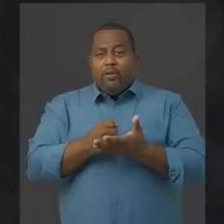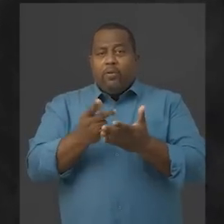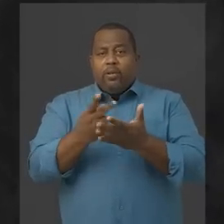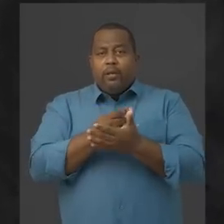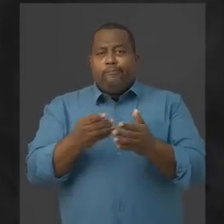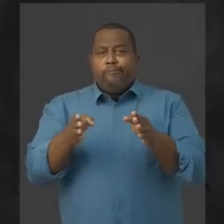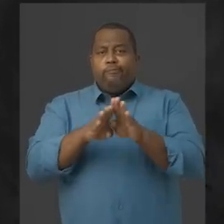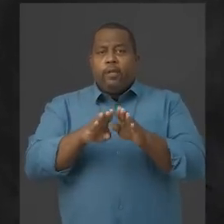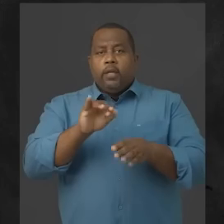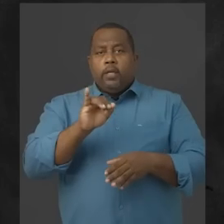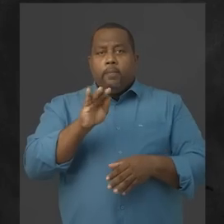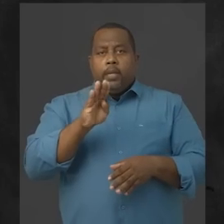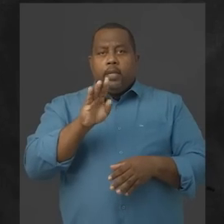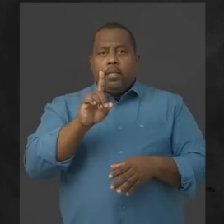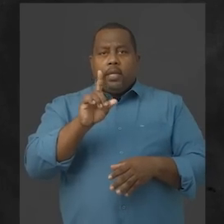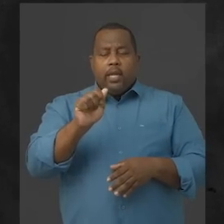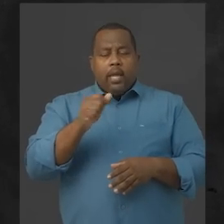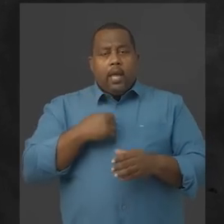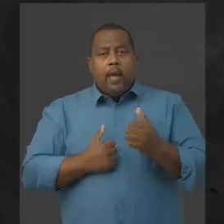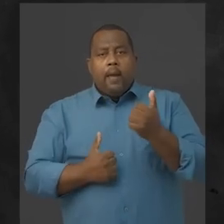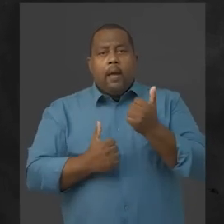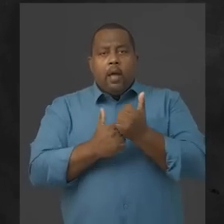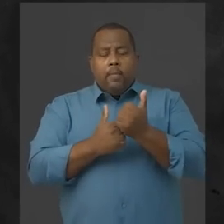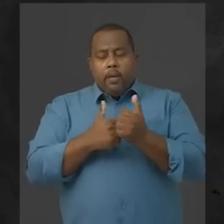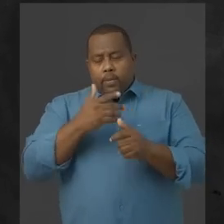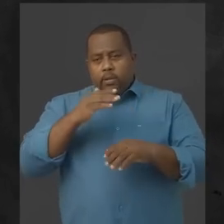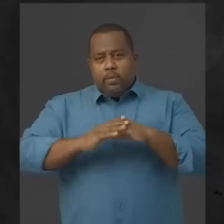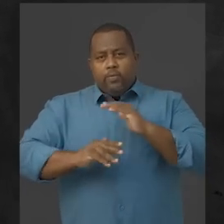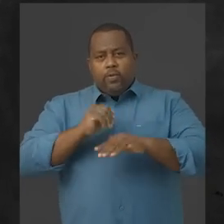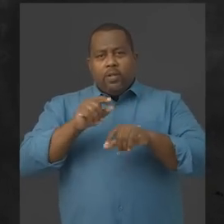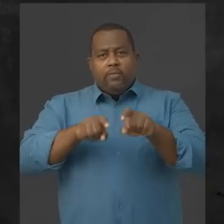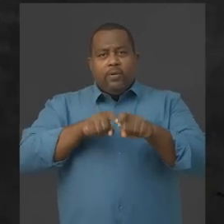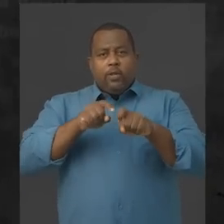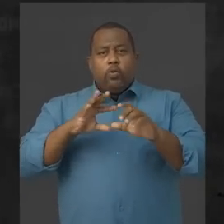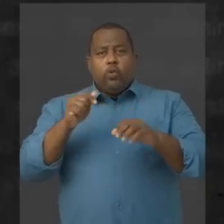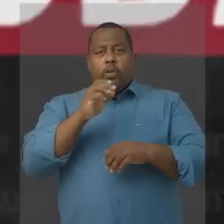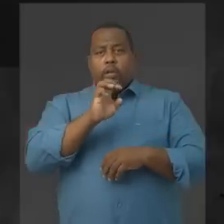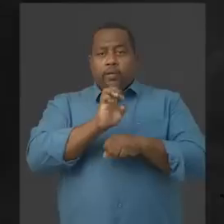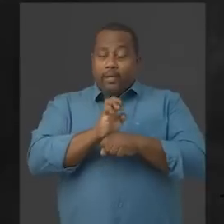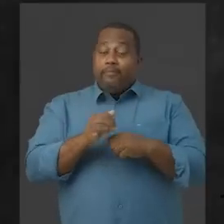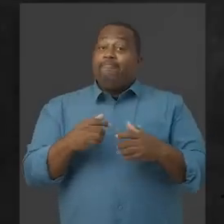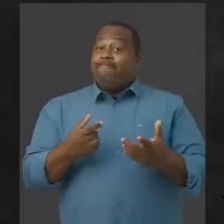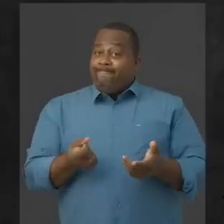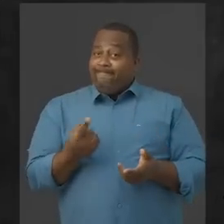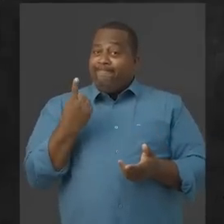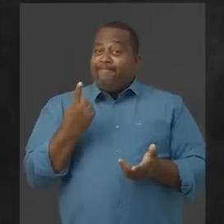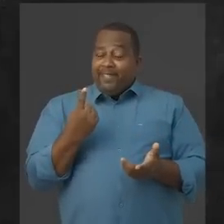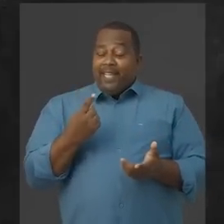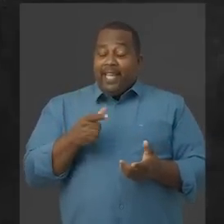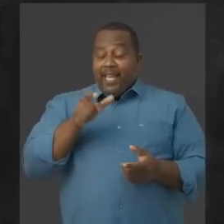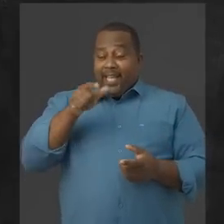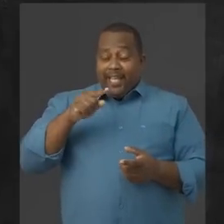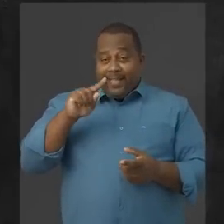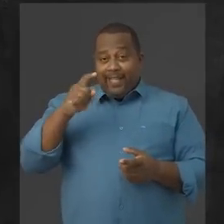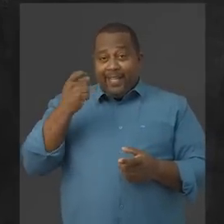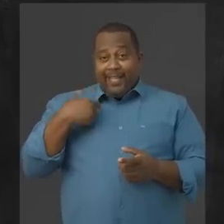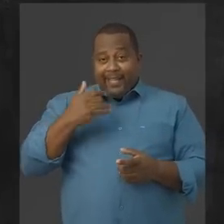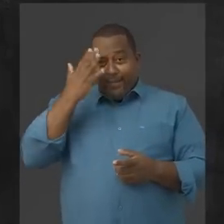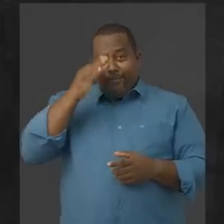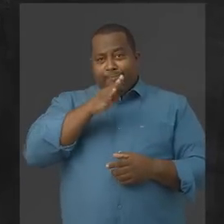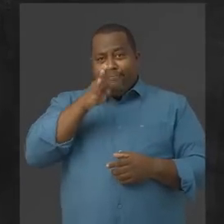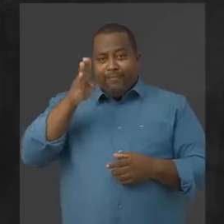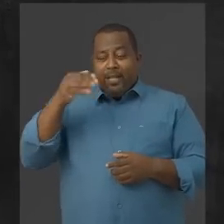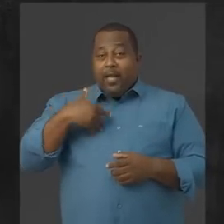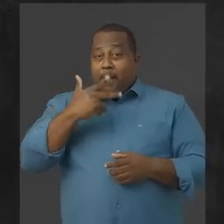ajudou a fechar a EBDA, que apoiava os produtores rurais de todo o estado. É, por onde Jerônimo